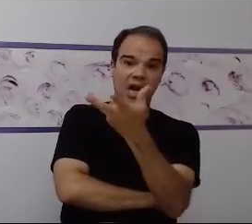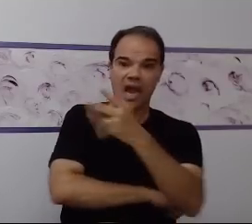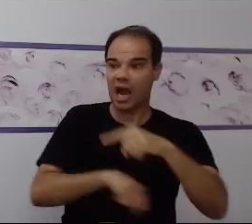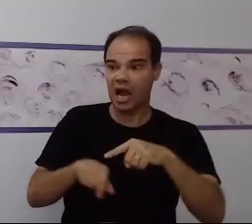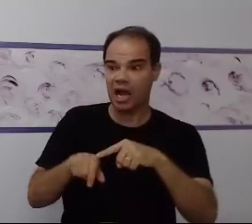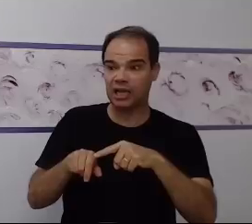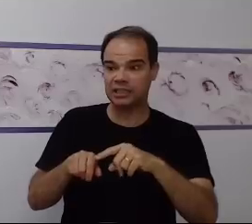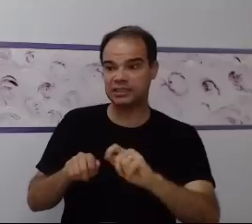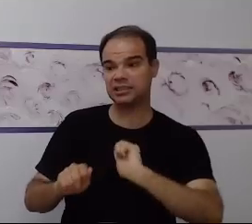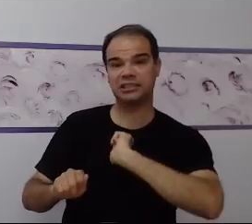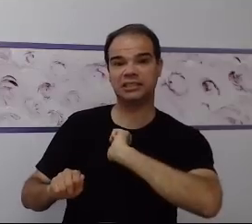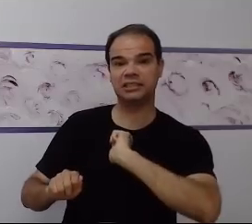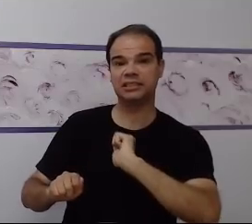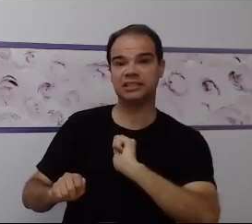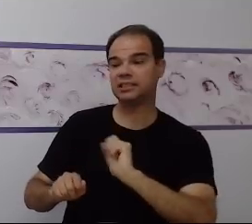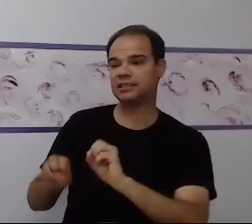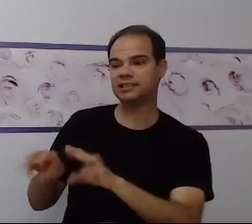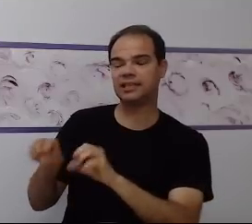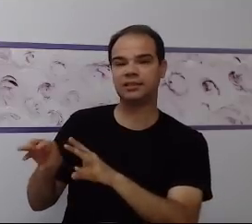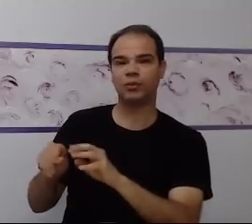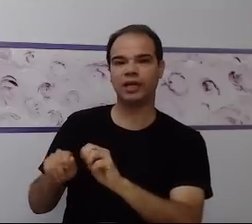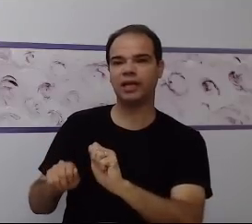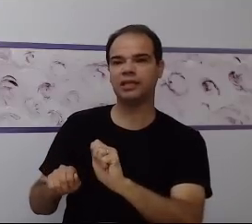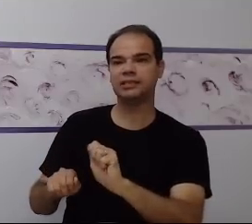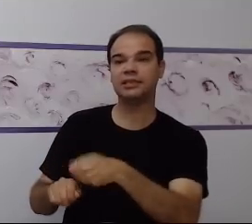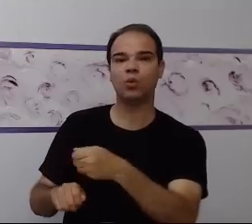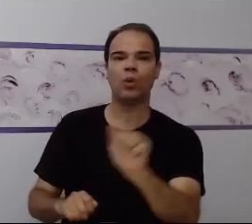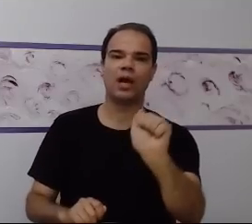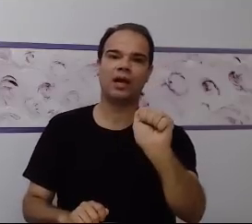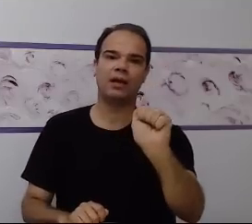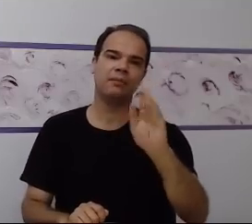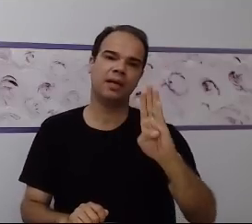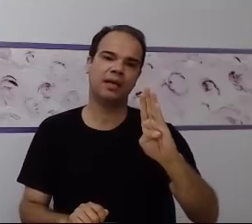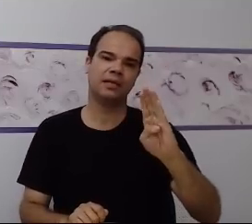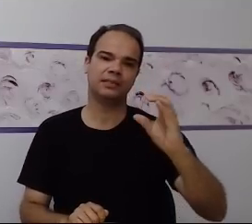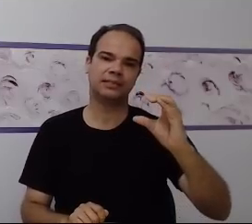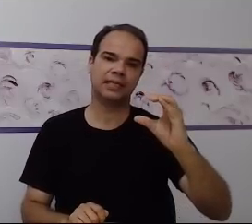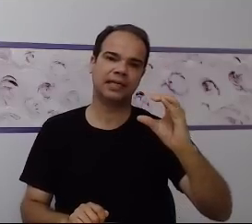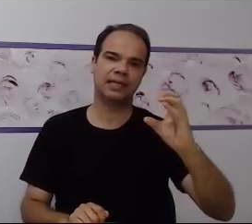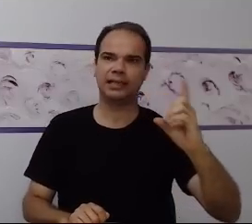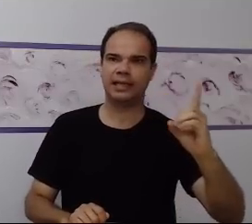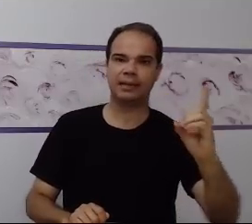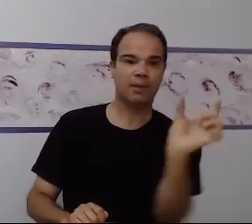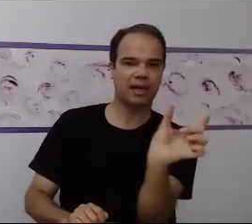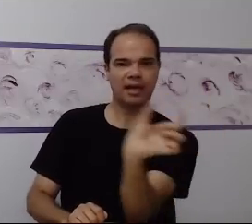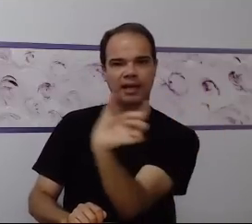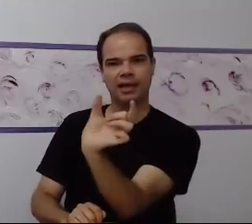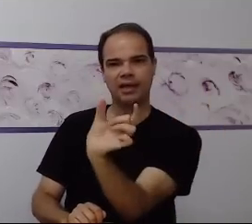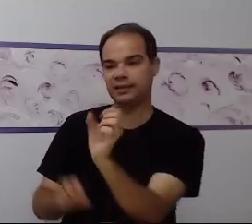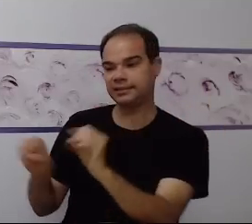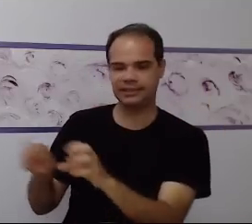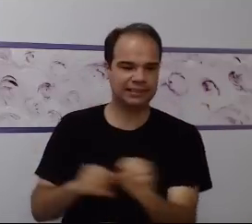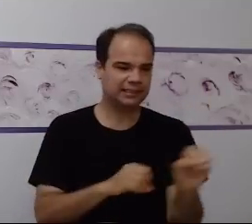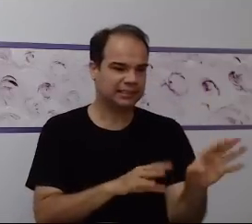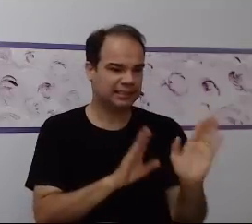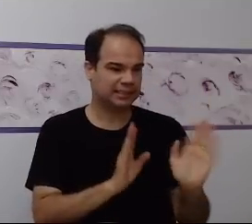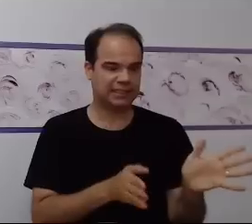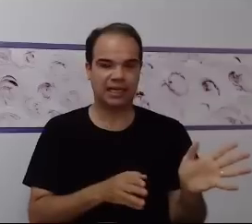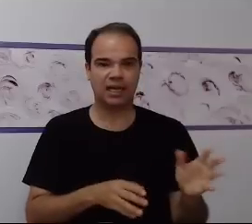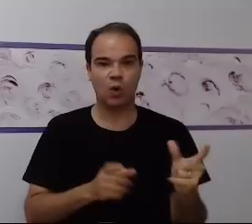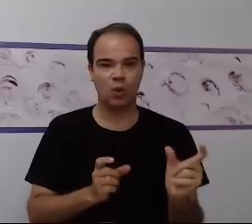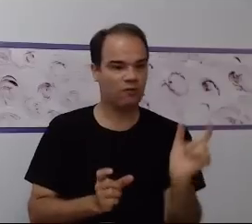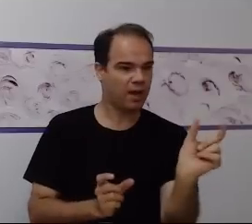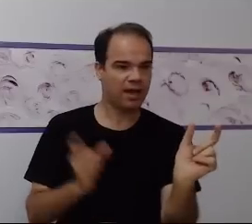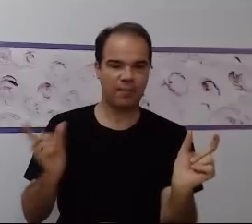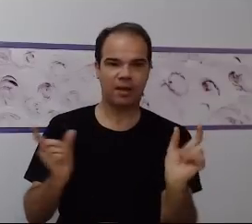letra, as palavras, para ela já produzir uma frase, um texto. E a gente esquece, às vezes, de algumas